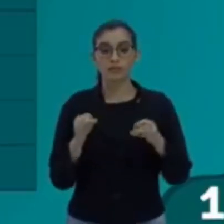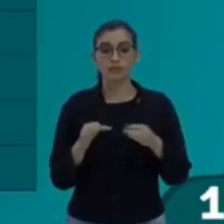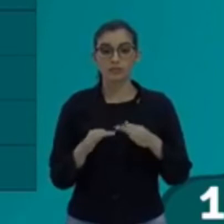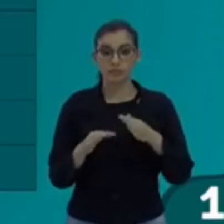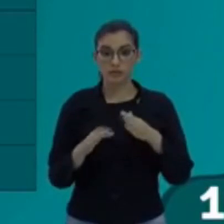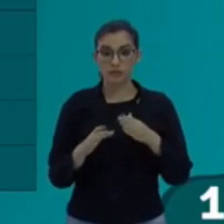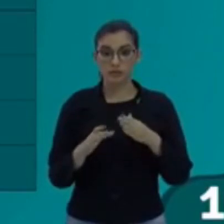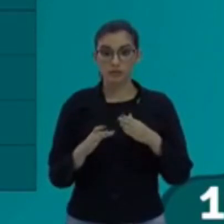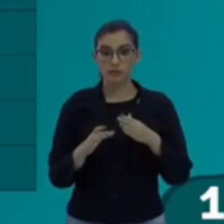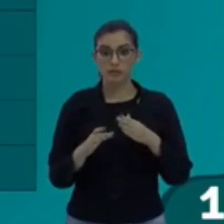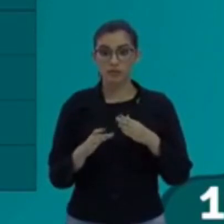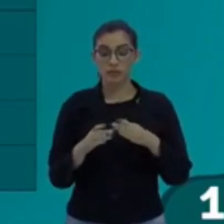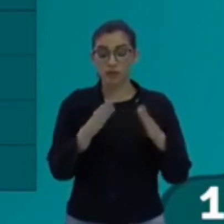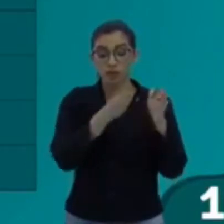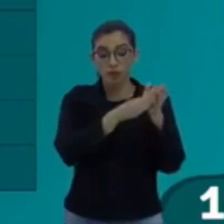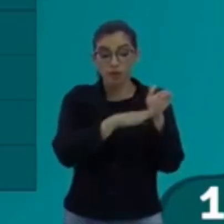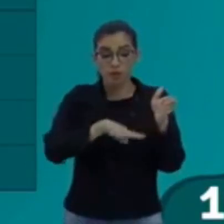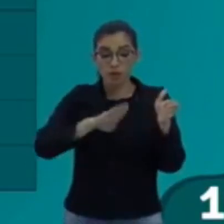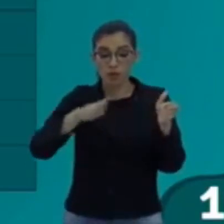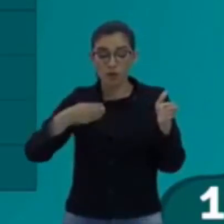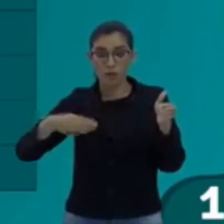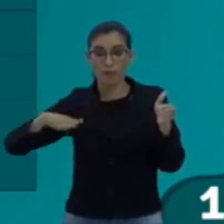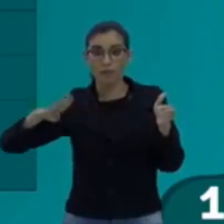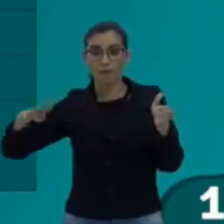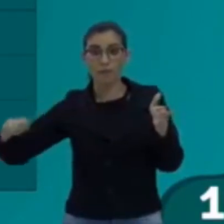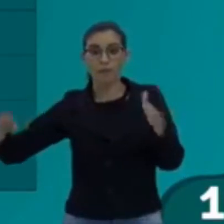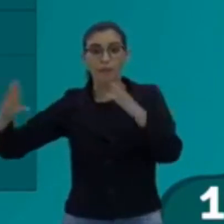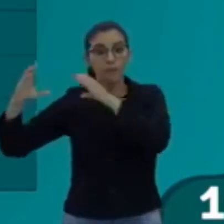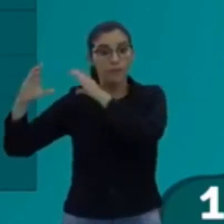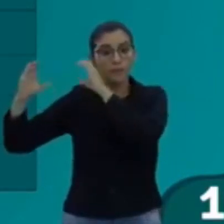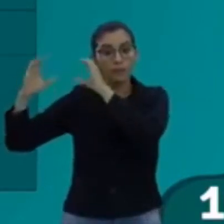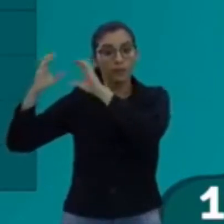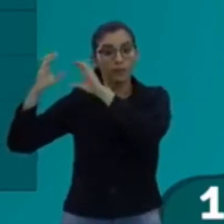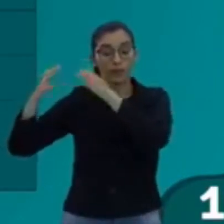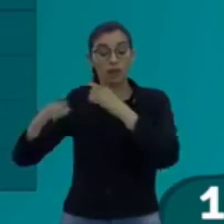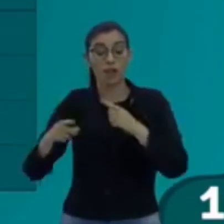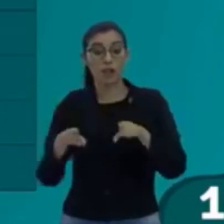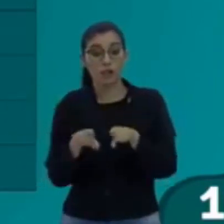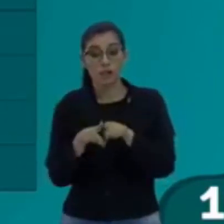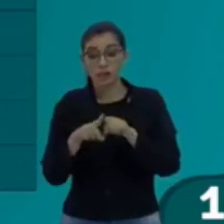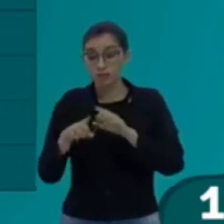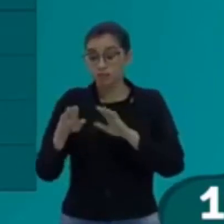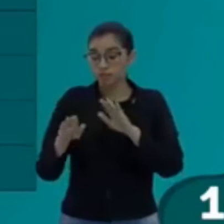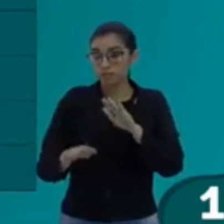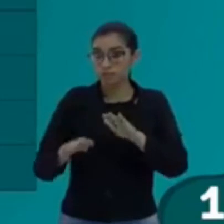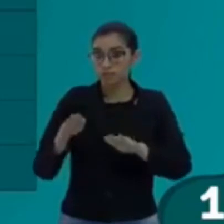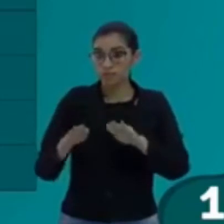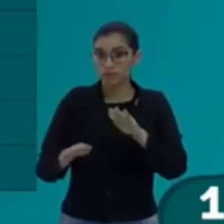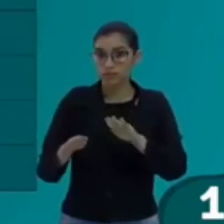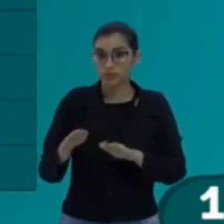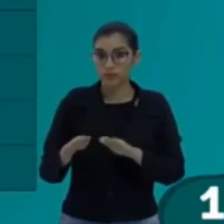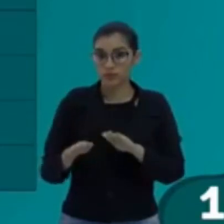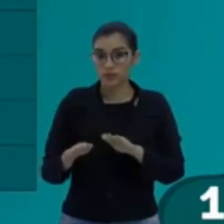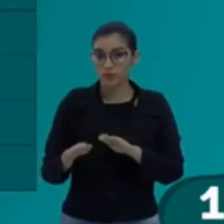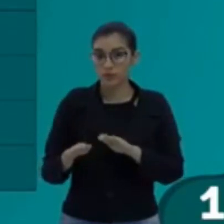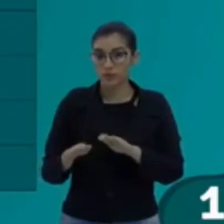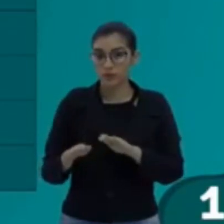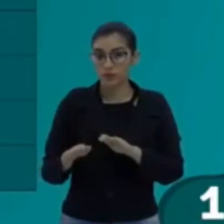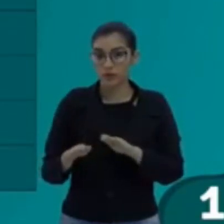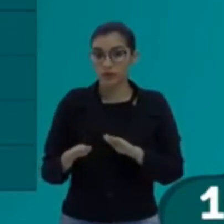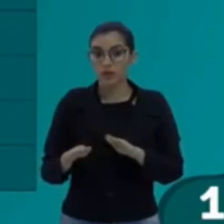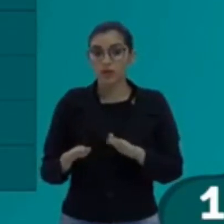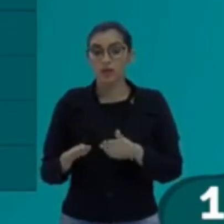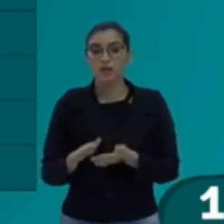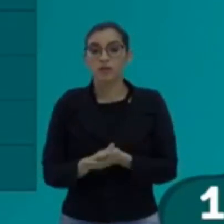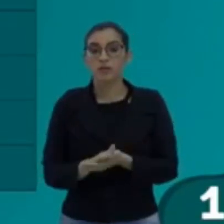sonoras, que é o que tá mais próximo de ti, ela também depende da temperatura, não é muito grande. A diferença, olha,